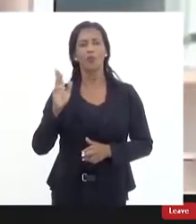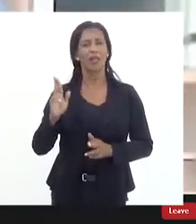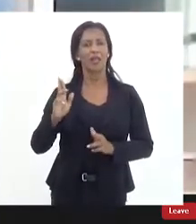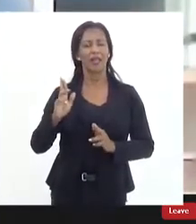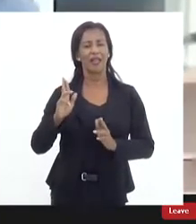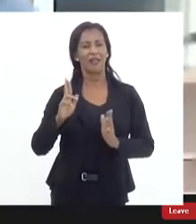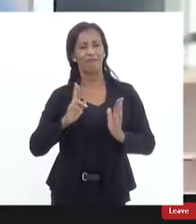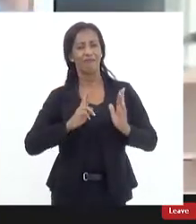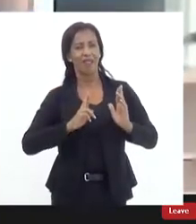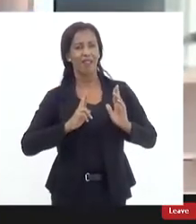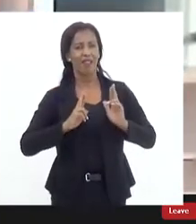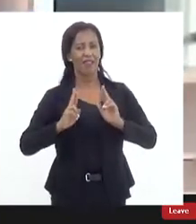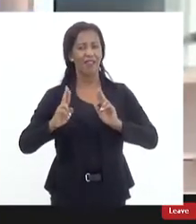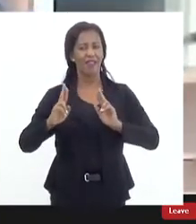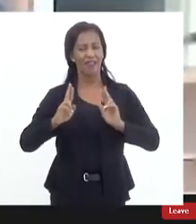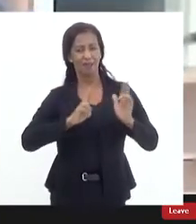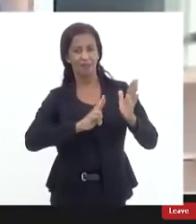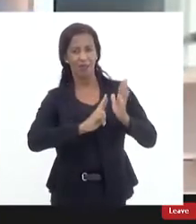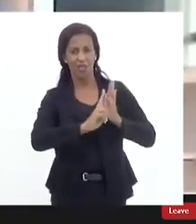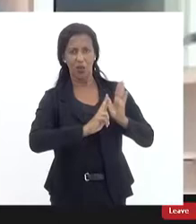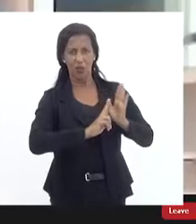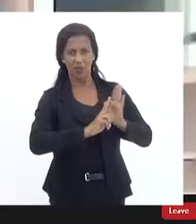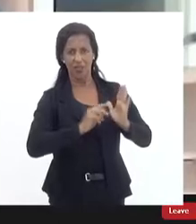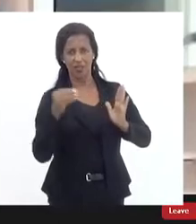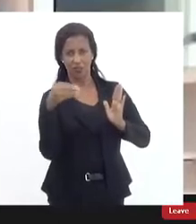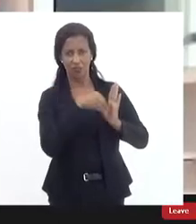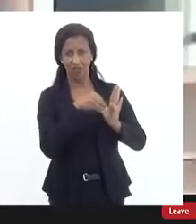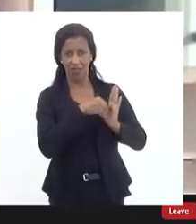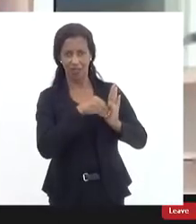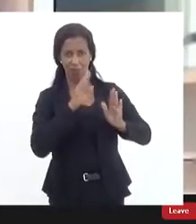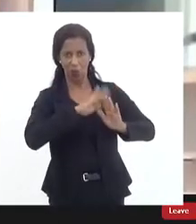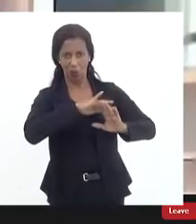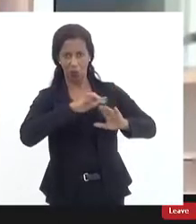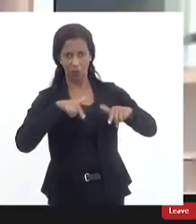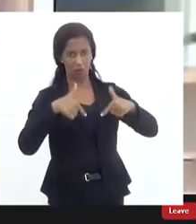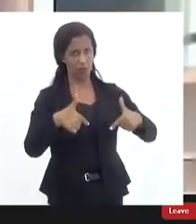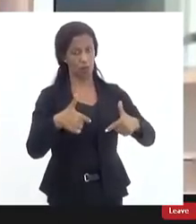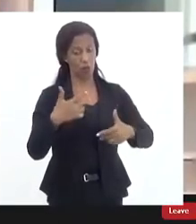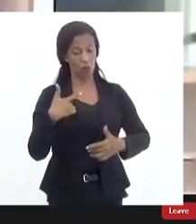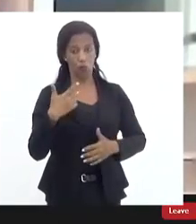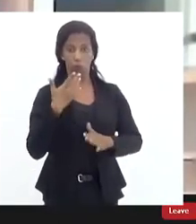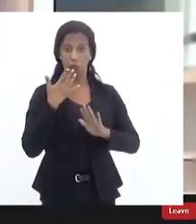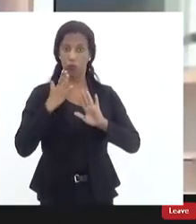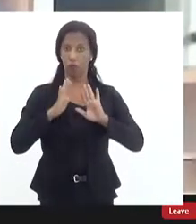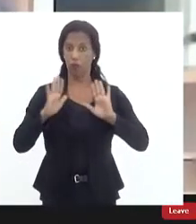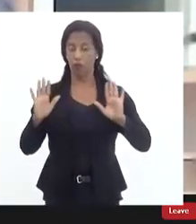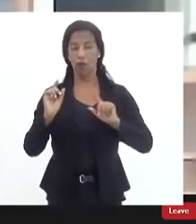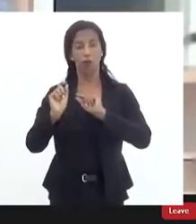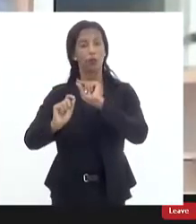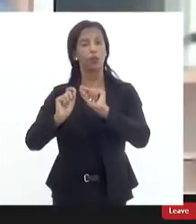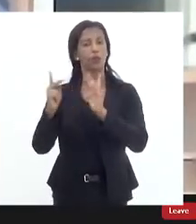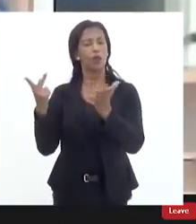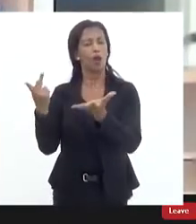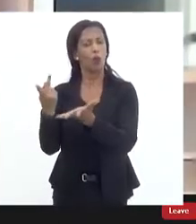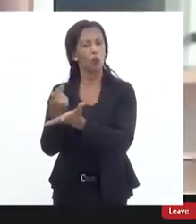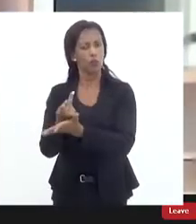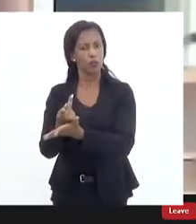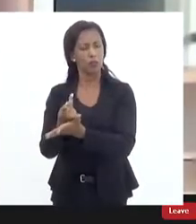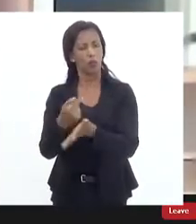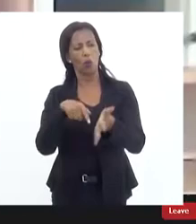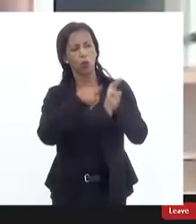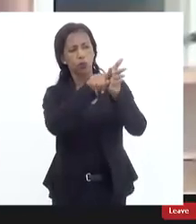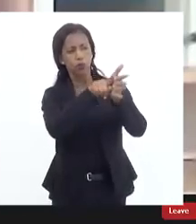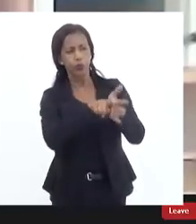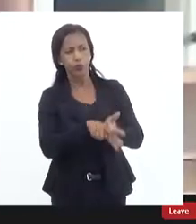nessa ação na sua realização eu não estou querendo dizer que o fato que está sendo apurado